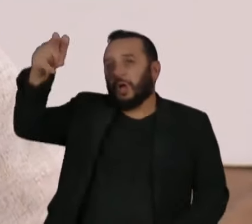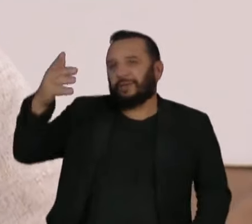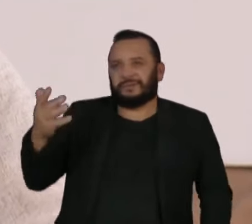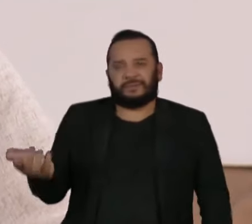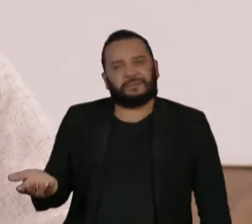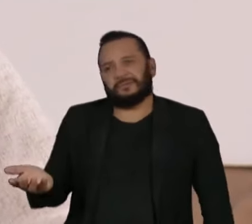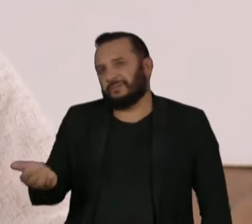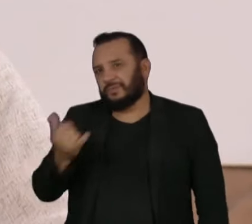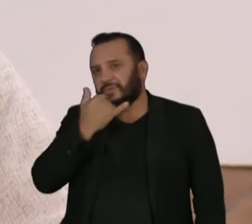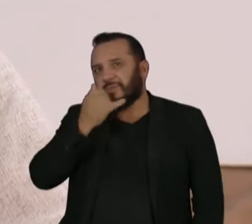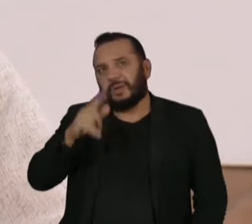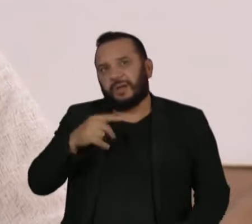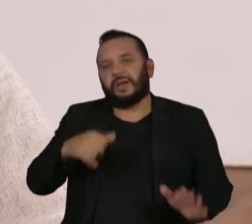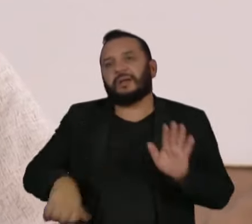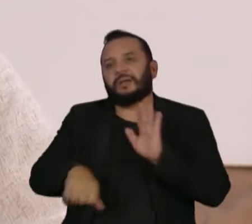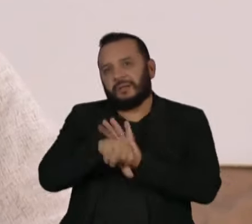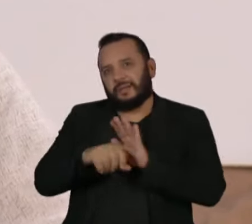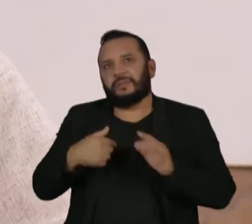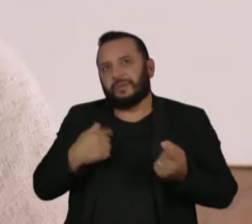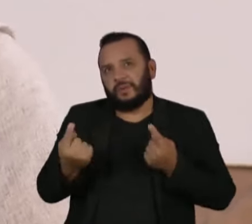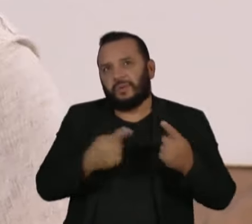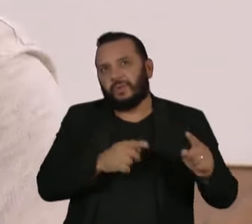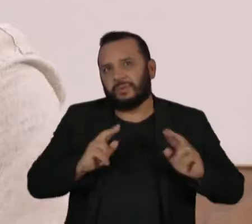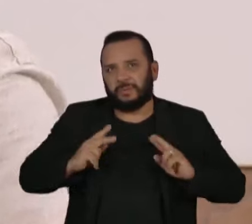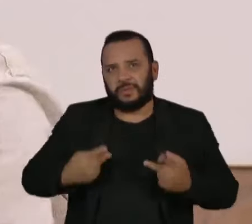esse, para mim, é um crime contra a humanidade e contra a vida. contra humanidade e a